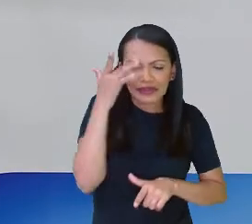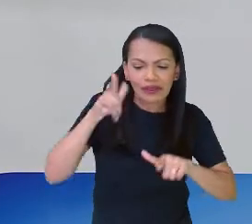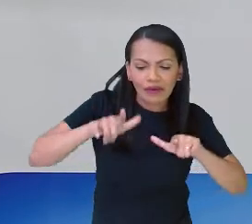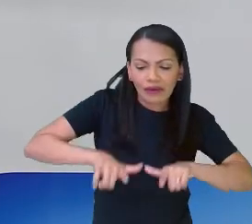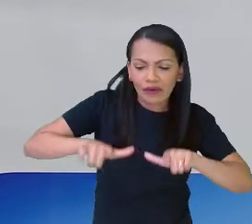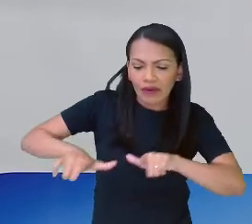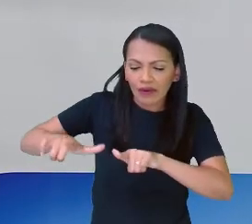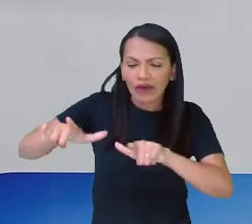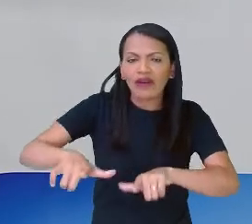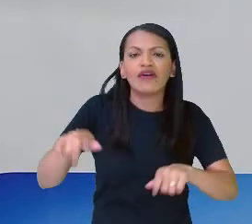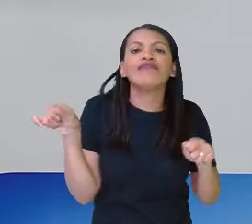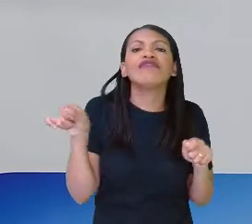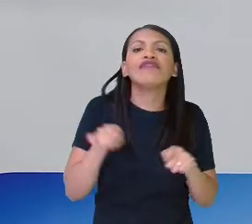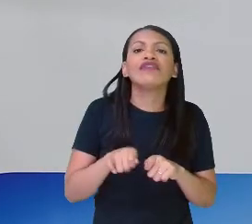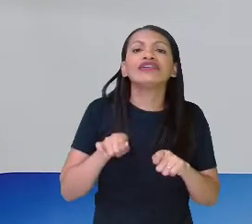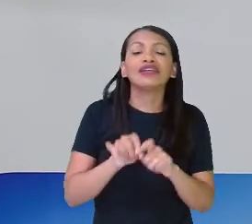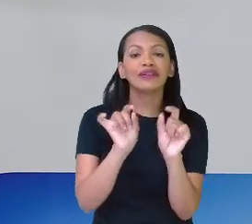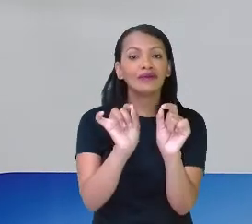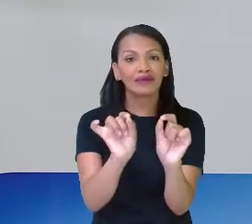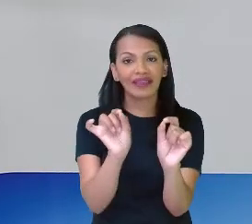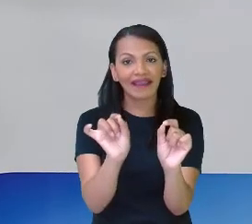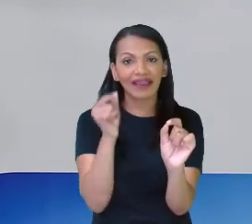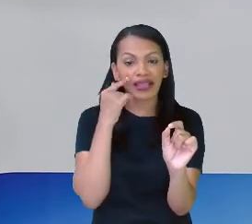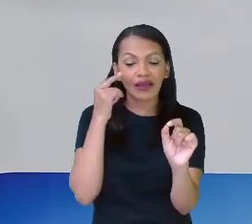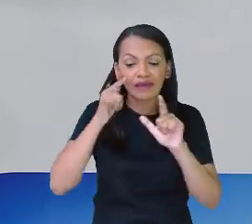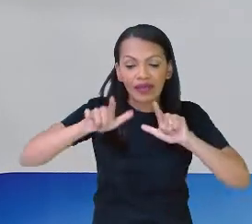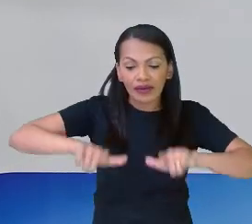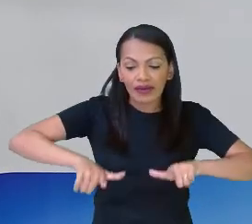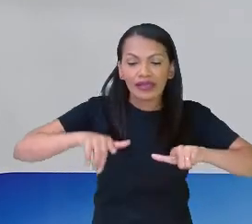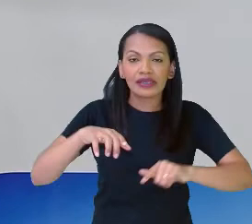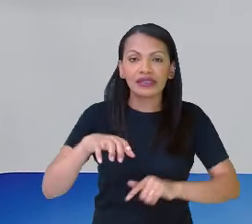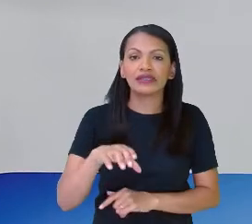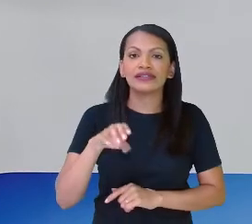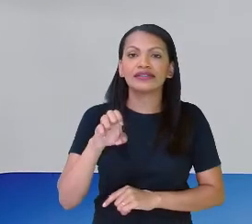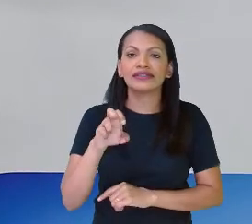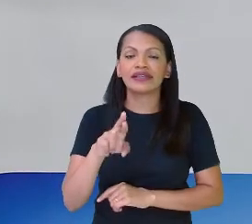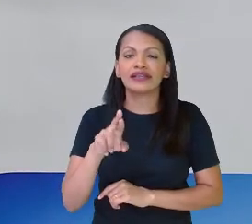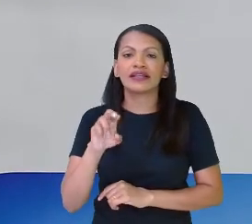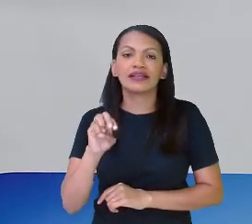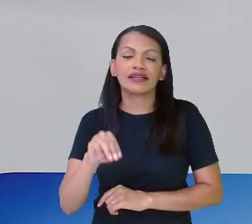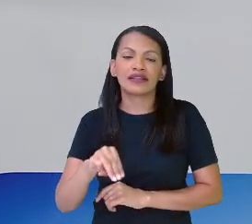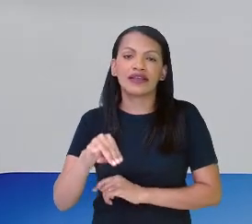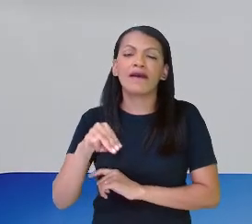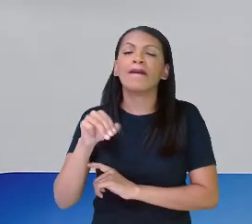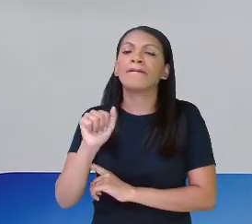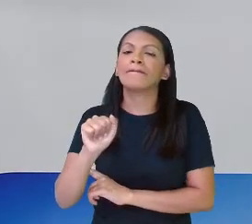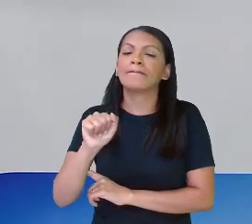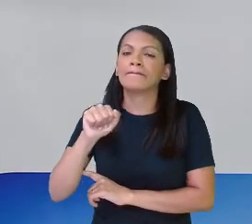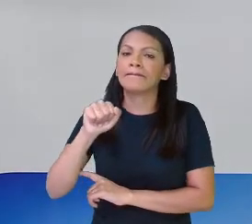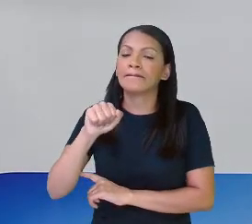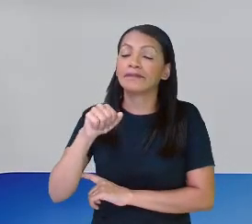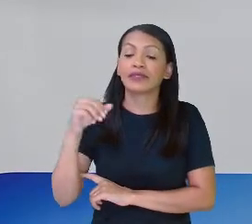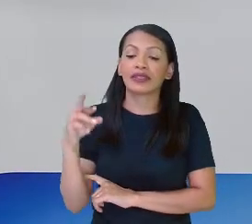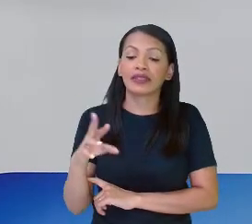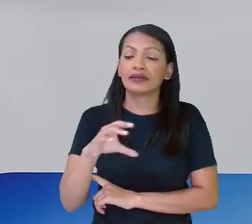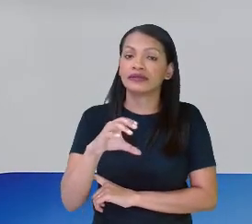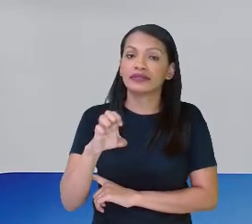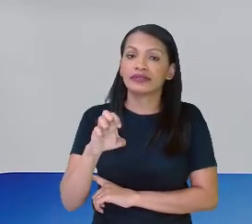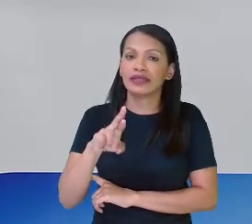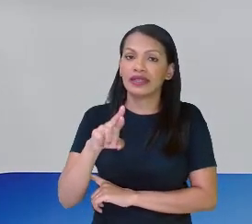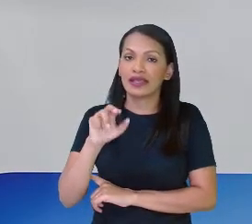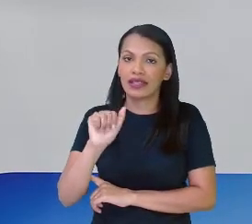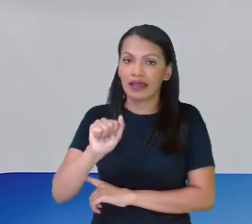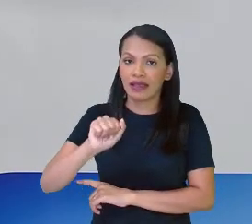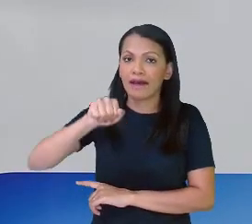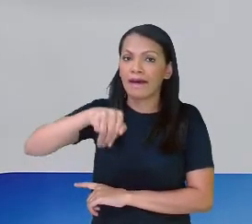o quê? O que é que ele estava fazendo, minha gente? Colocando uma cerâmica, não é? Então, a cerâmica pode ser colocada no chão, pode